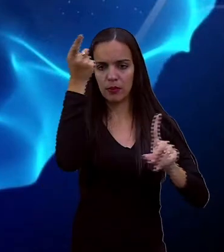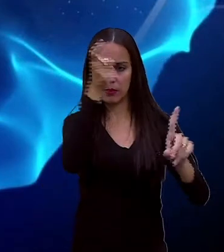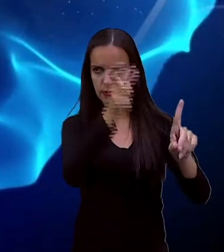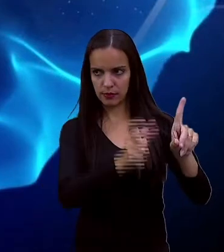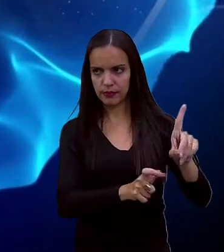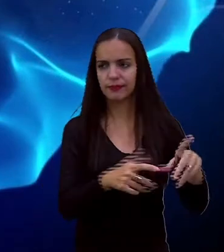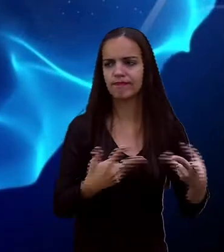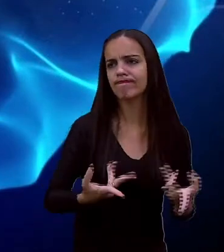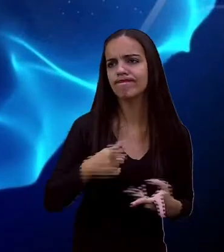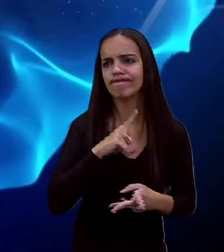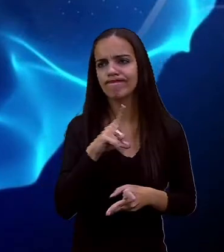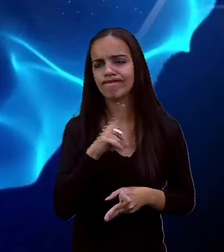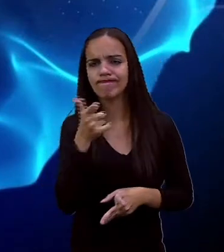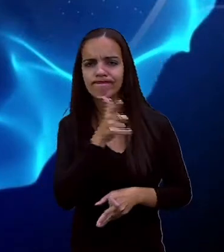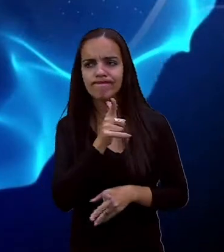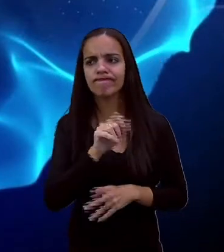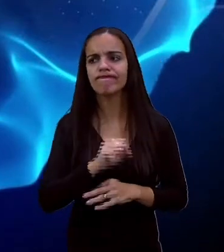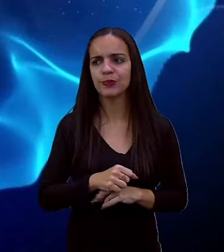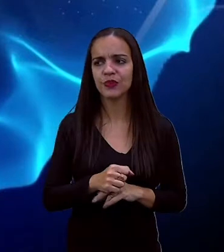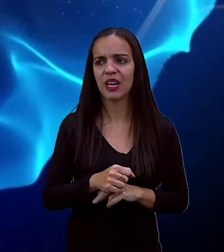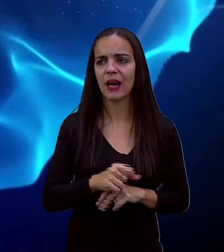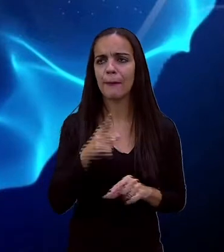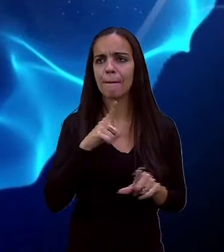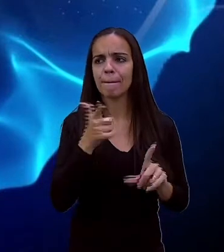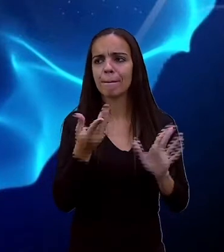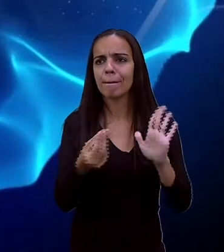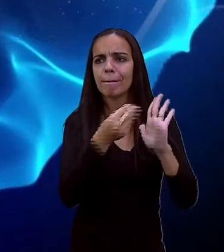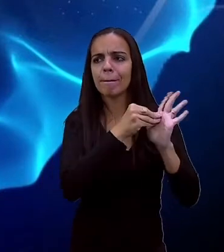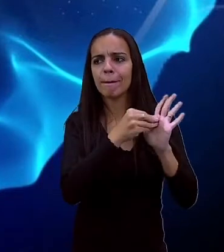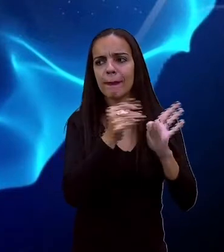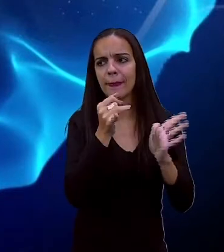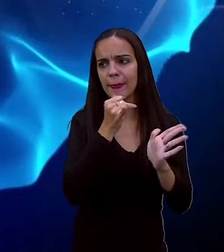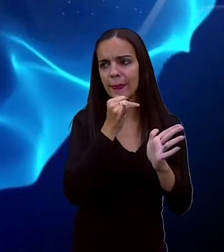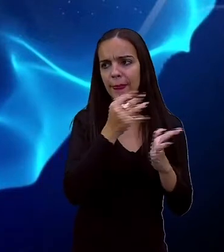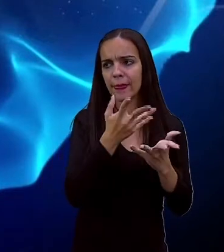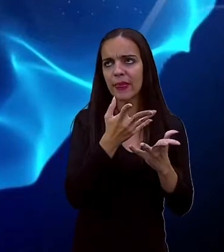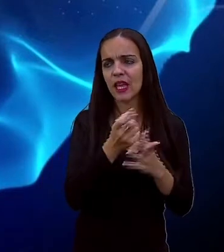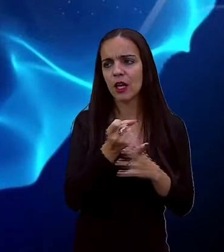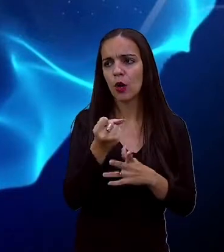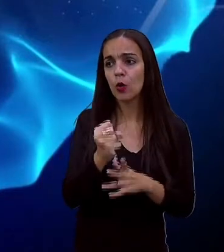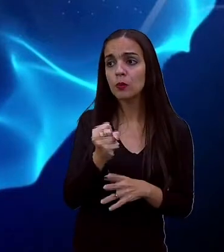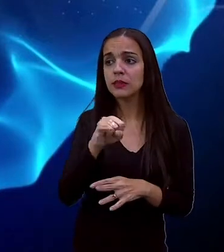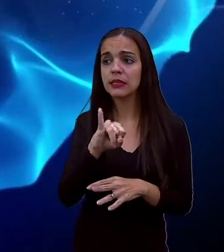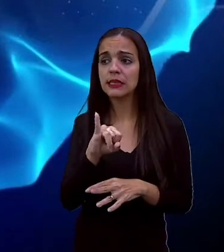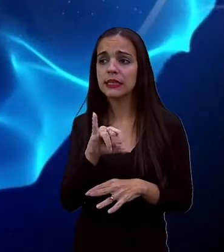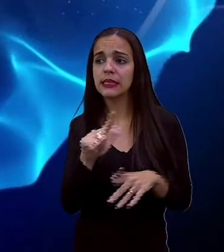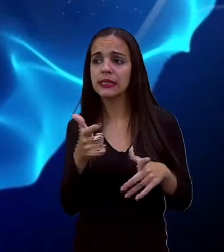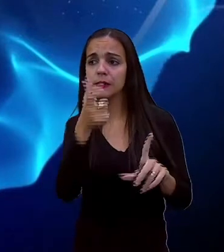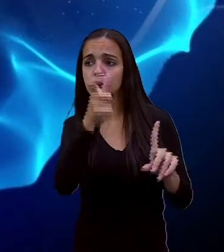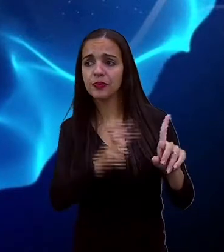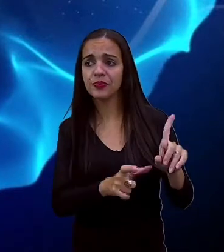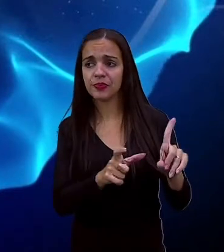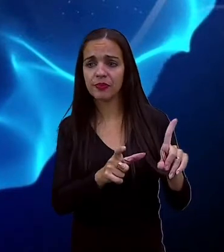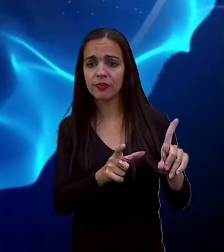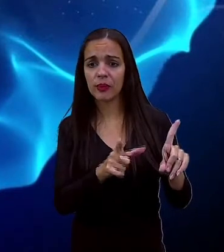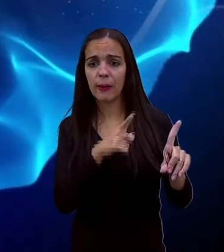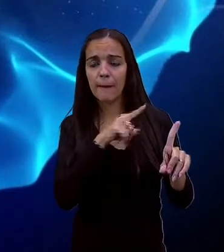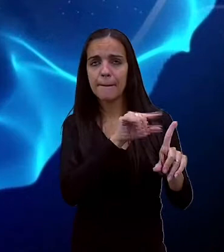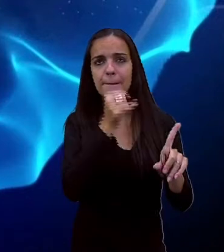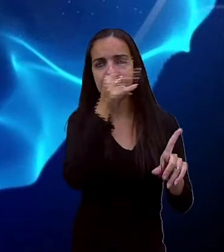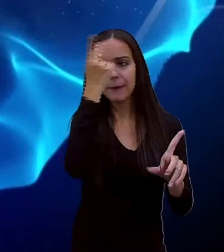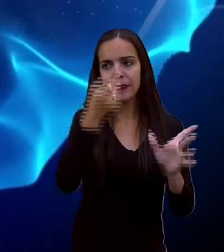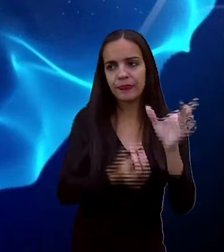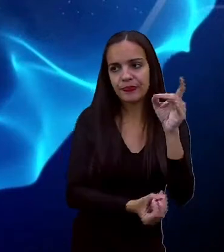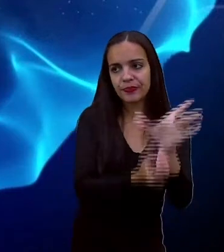narrador, ele consegue fazer isso. Ele consegue colocar de forma como se fosse a própria personagem que criasse aquele tempo